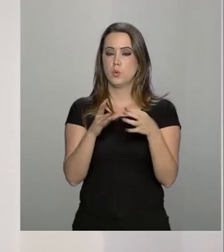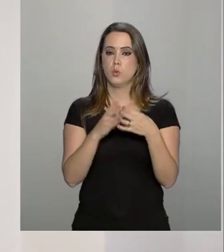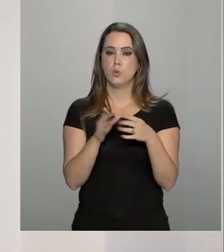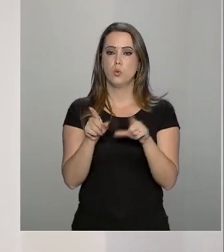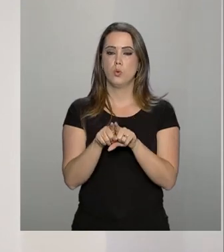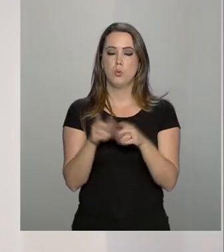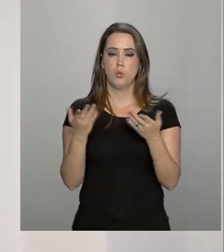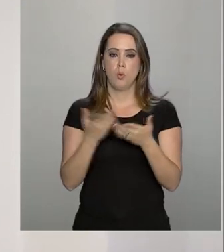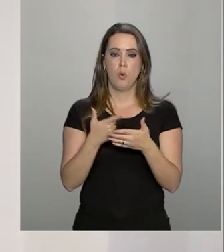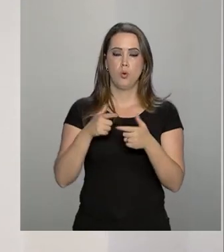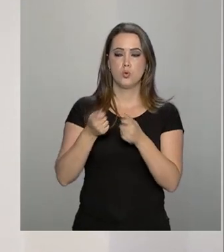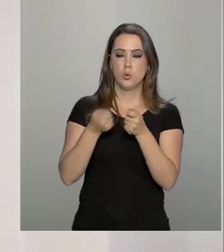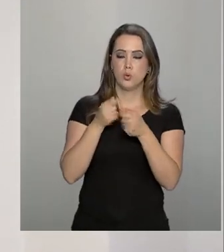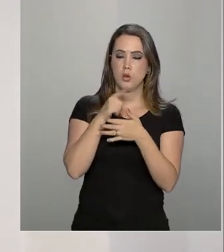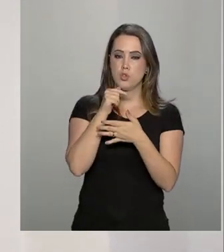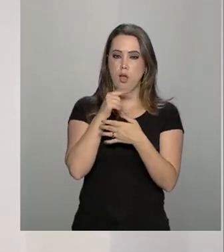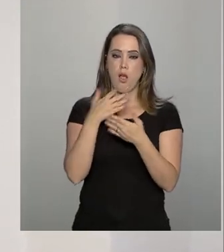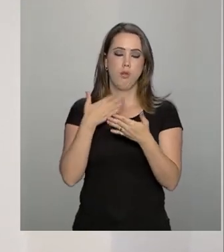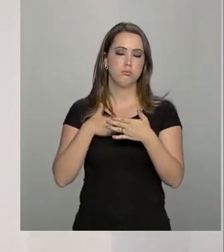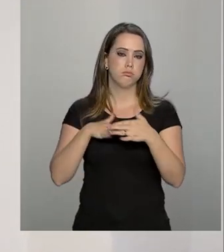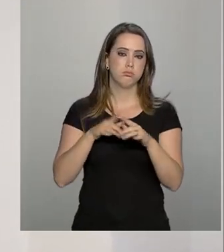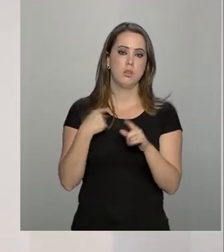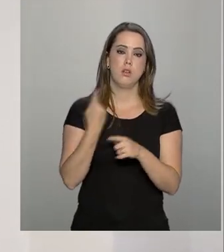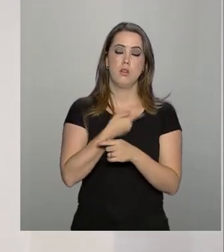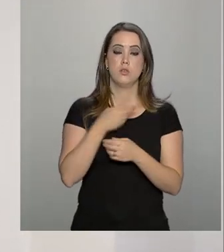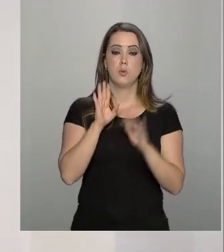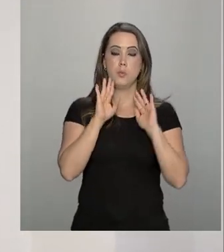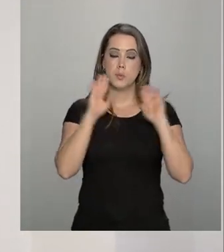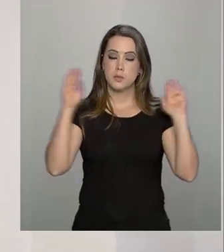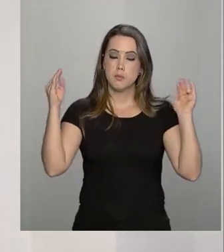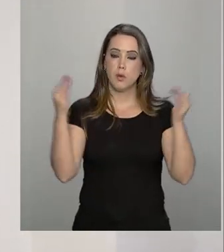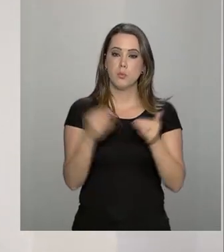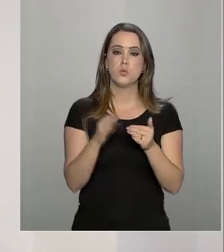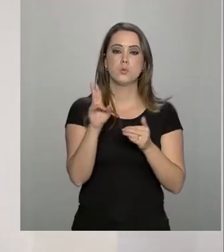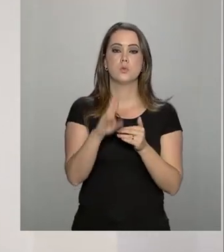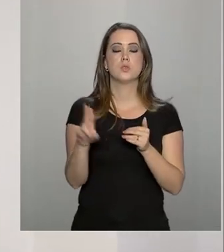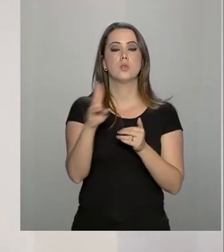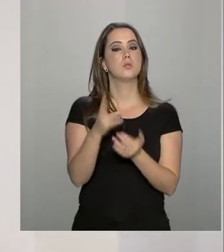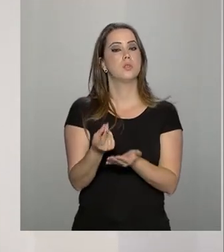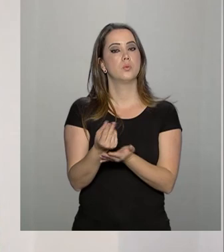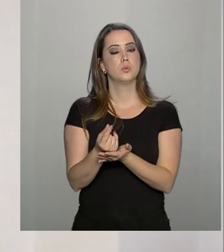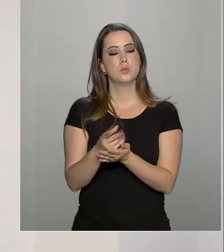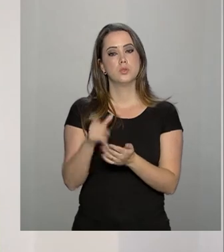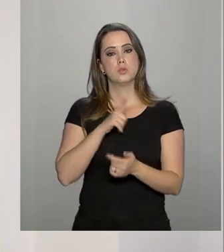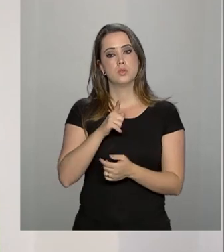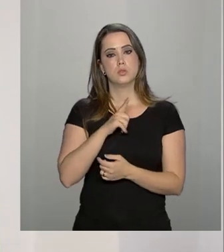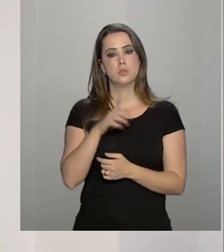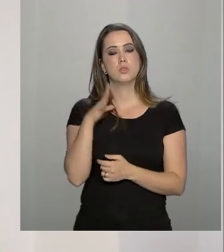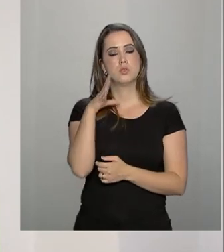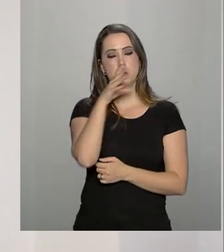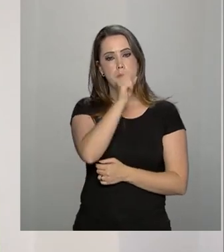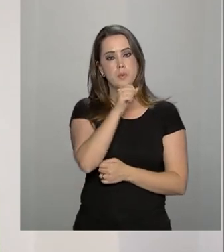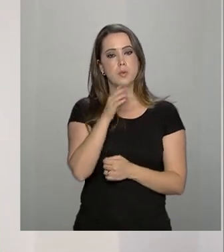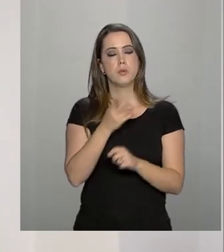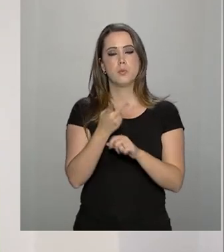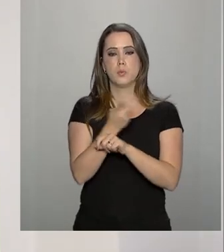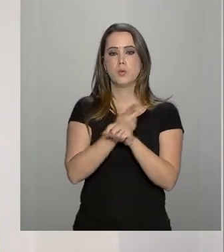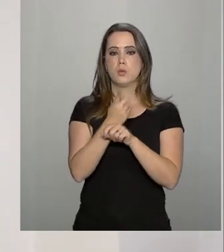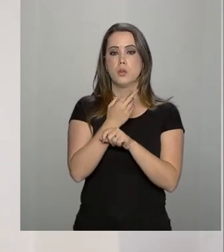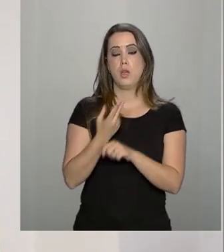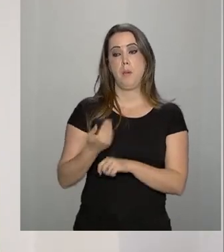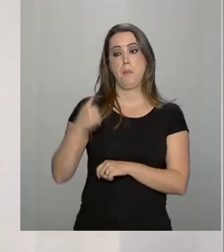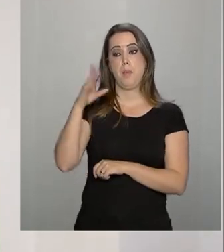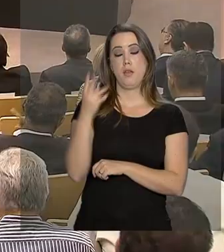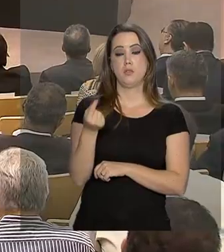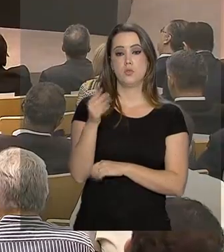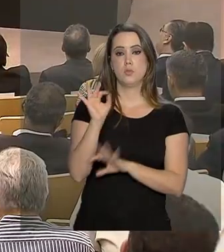mais sobre nossa ingerência. Vão priorizar, usar o orçamento existente, tão logo que seja possível, e correr atrás do recurso adicional, para poder